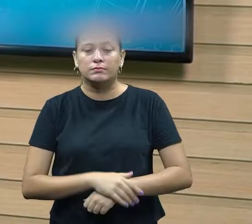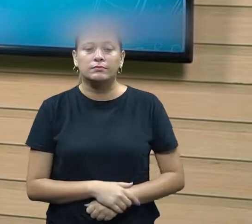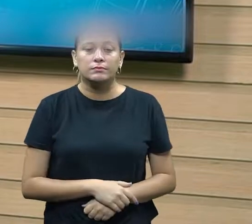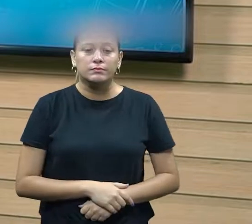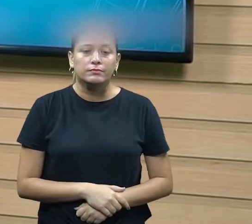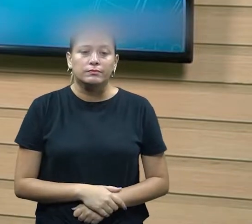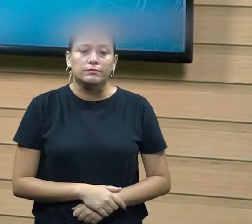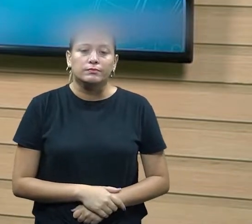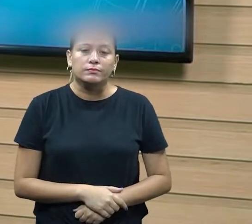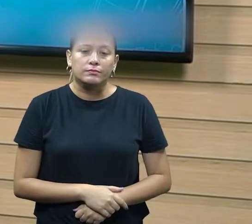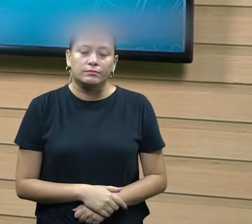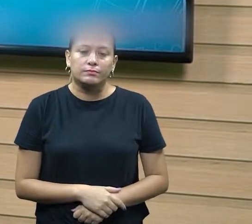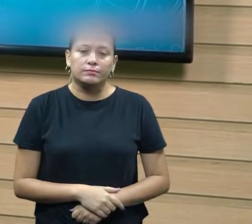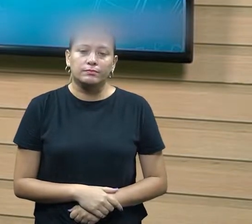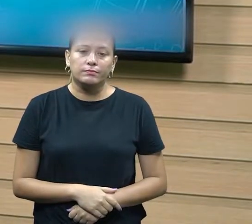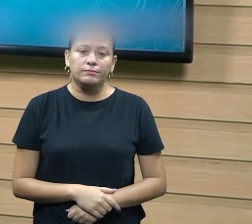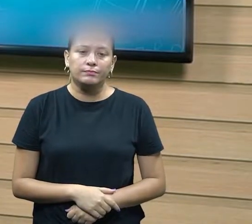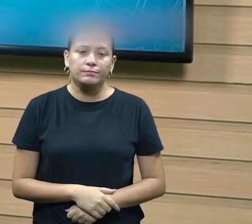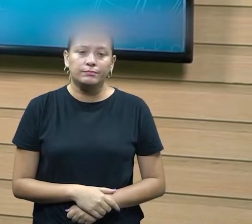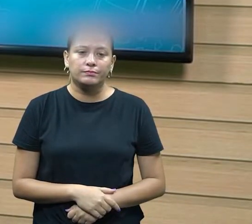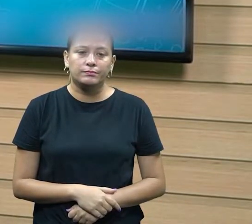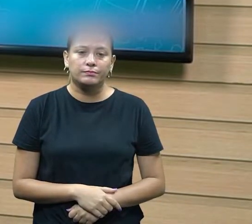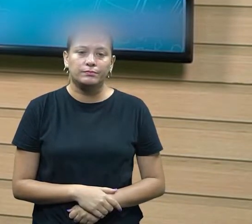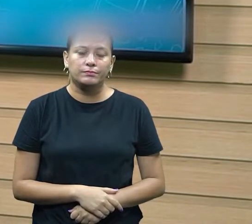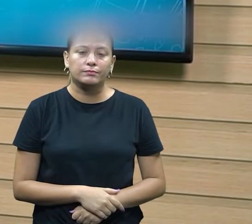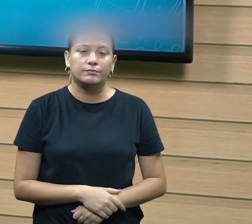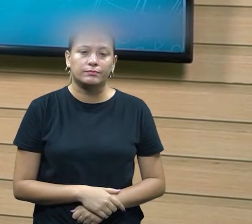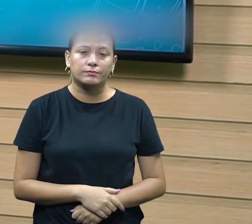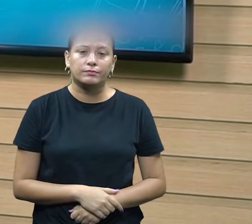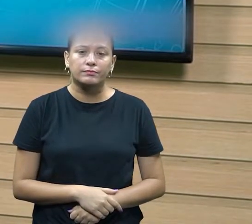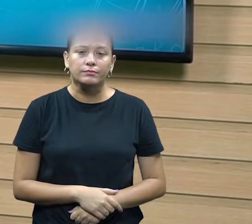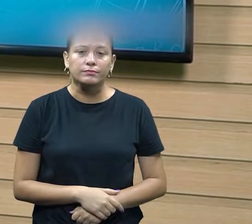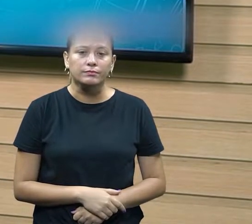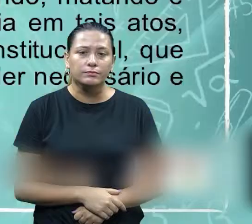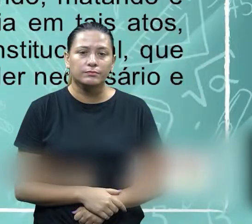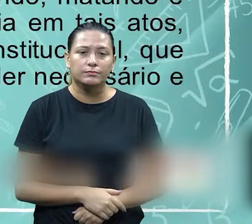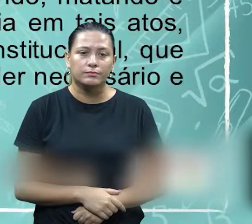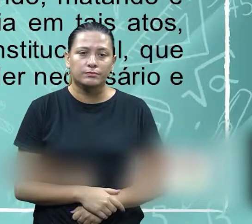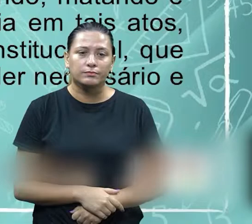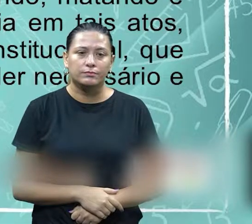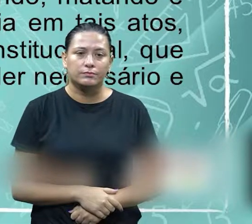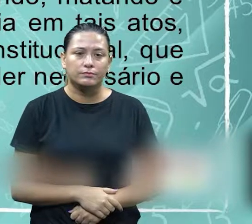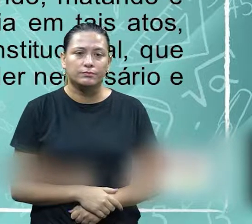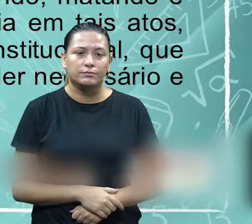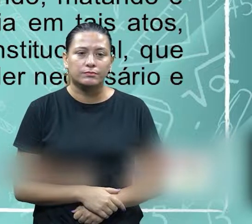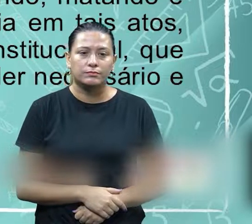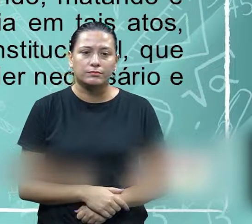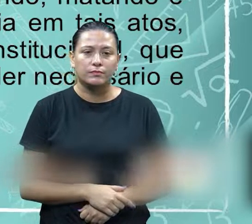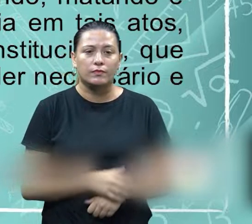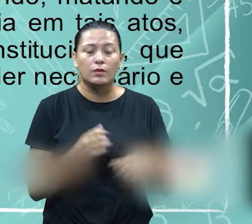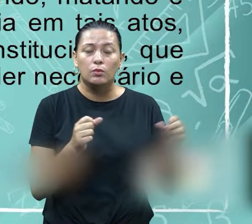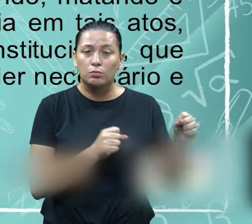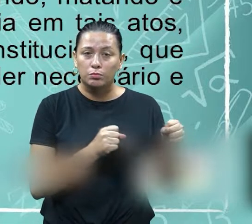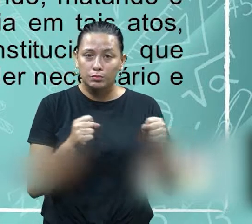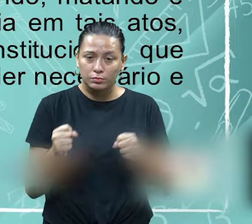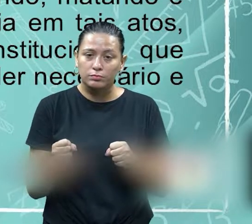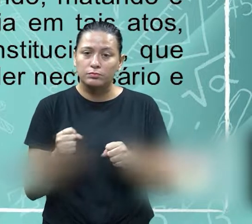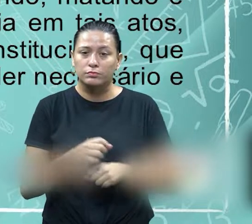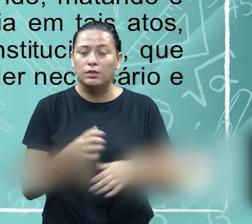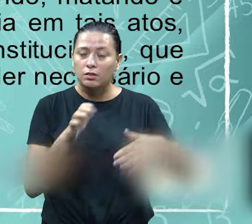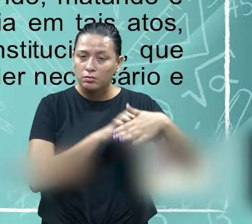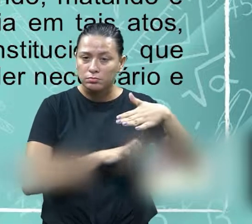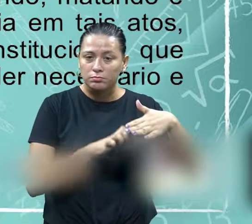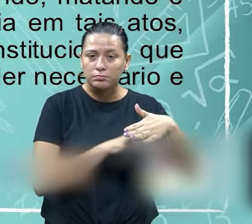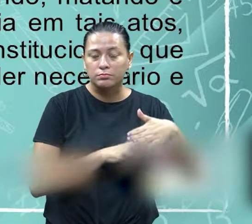estão acima da lei né mas novamente como estou colocando cuidado então o poder em relação a